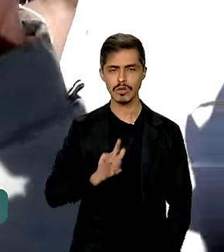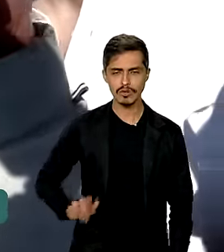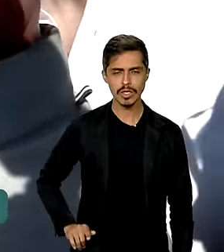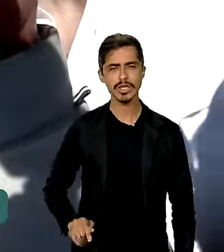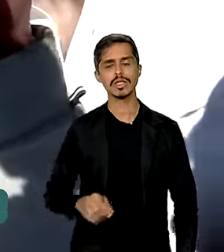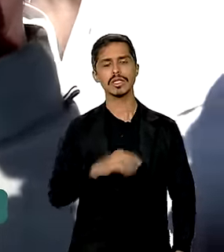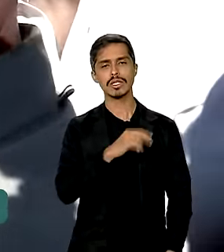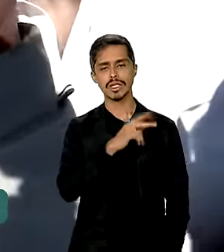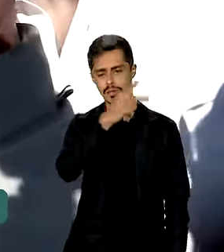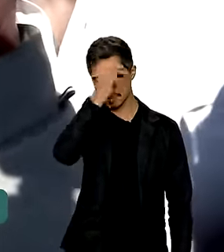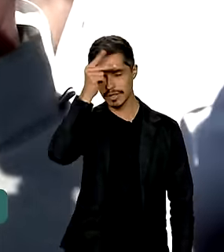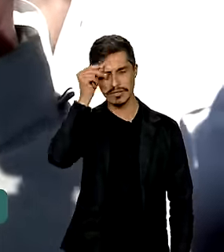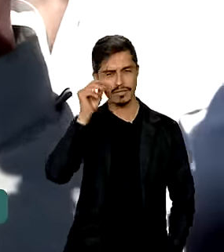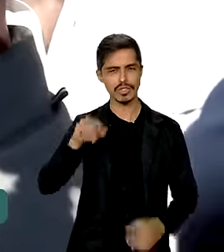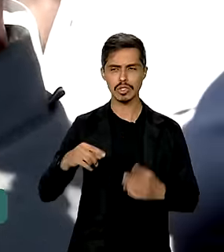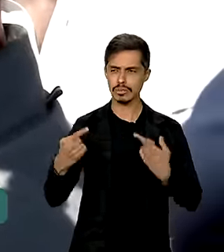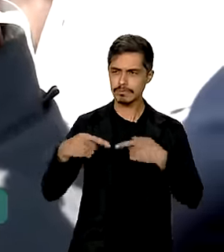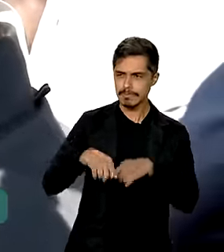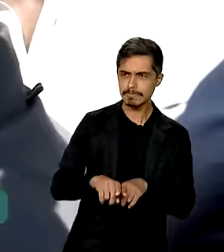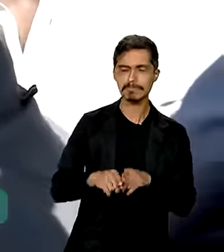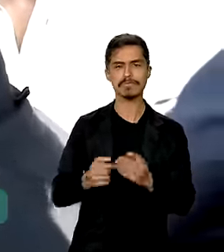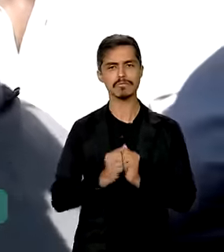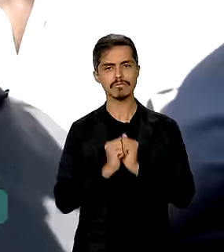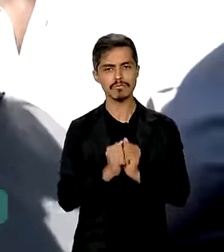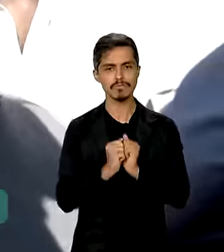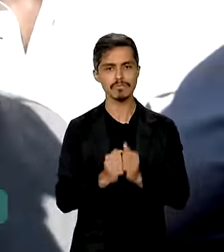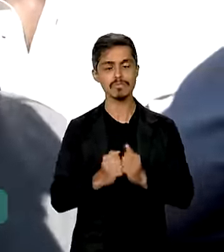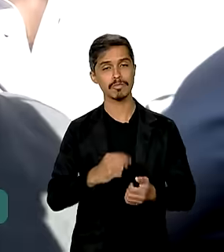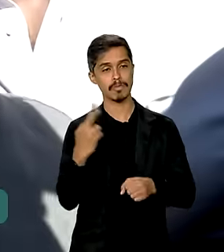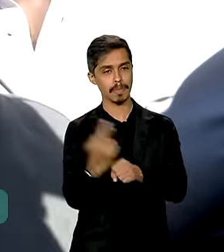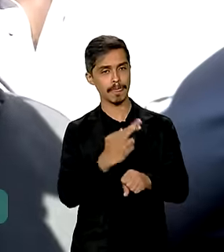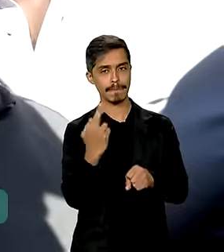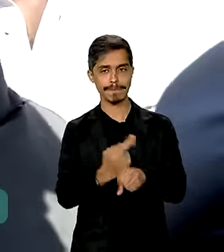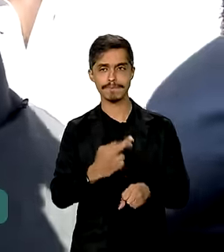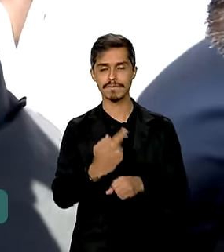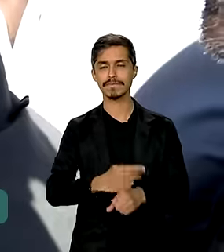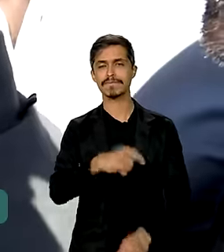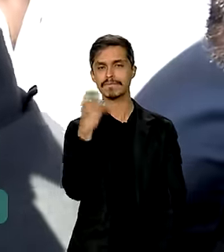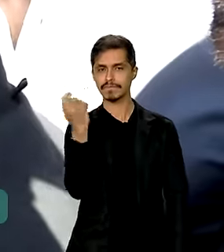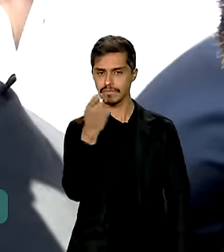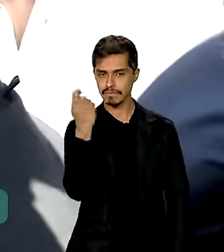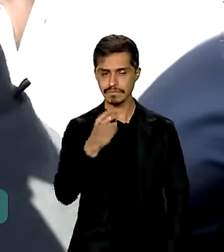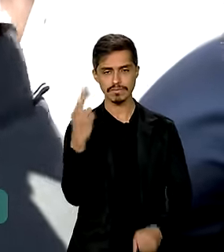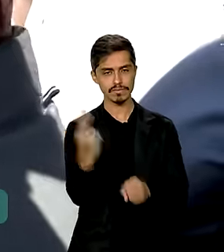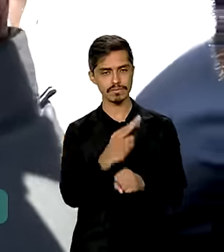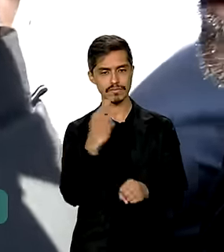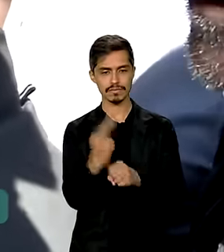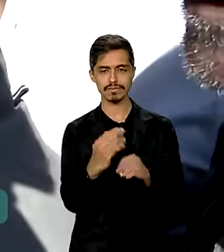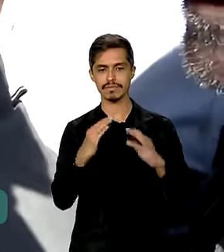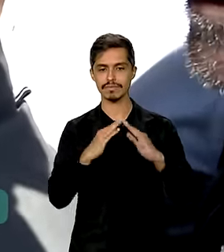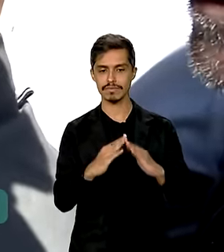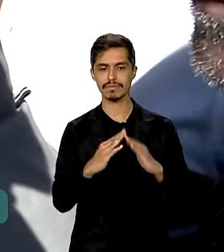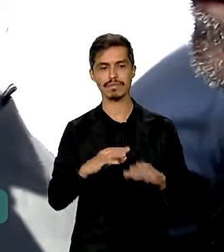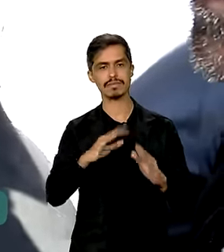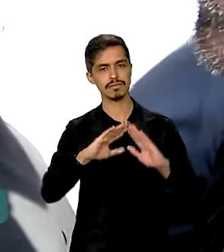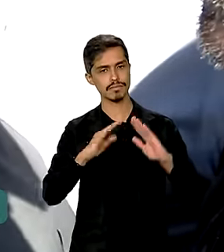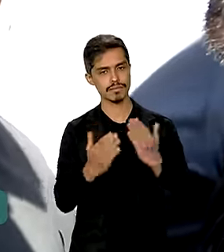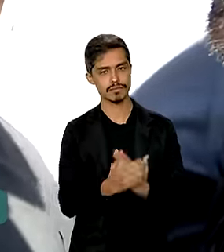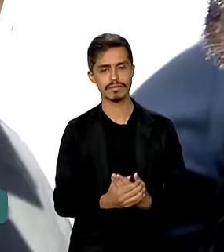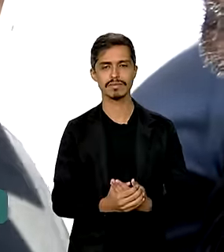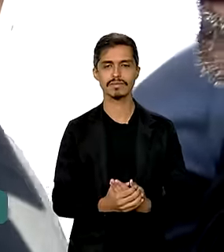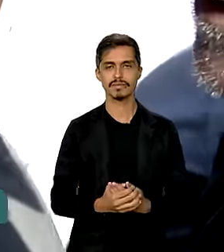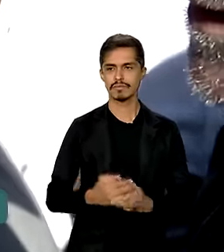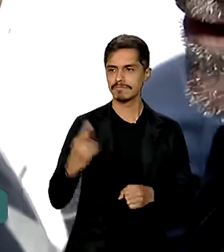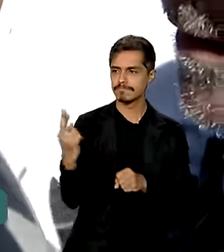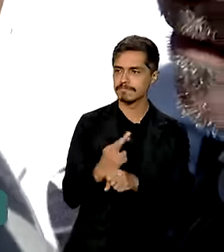reconstrução do estado do Rio Grande do Sul. Nós somos parceiros na reconstrução das casas, na reconstrução das escolas. Nós somos parceiros